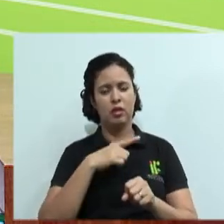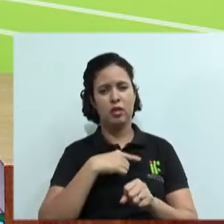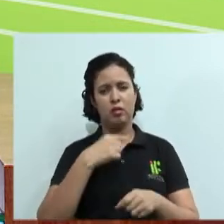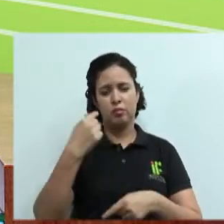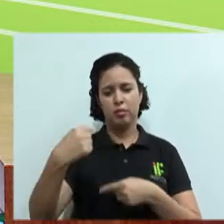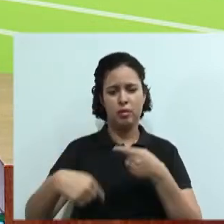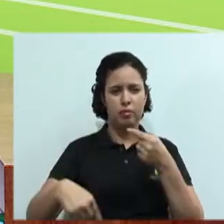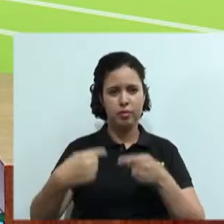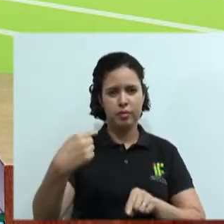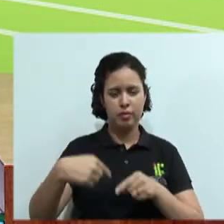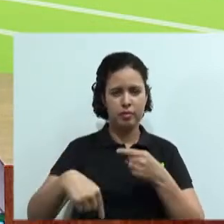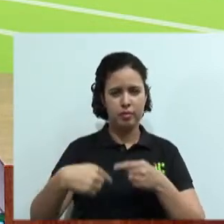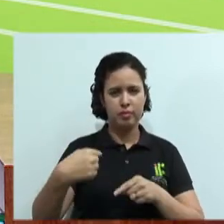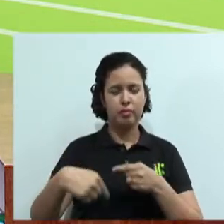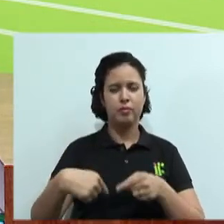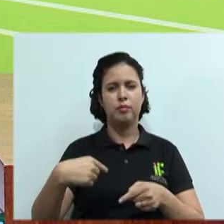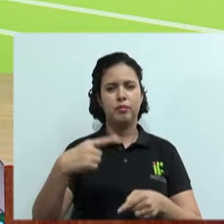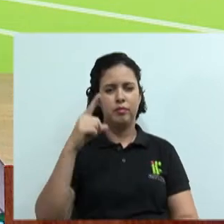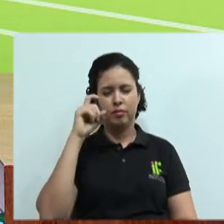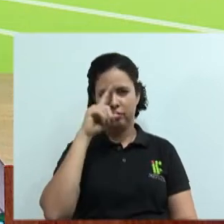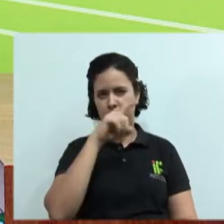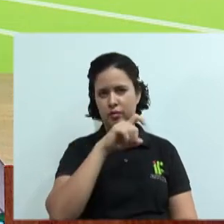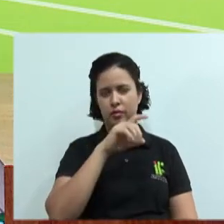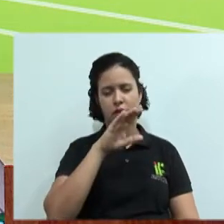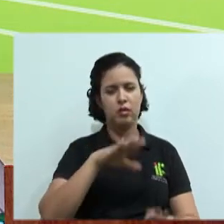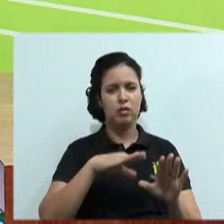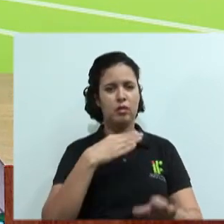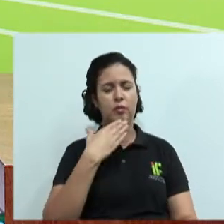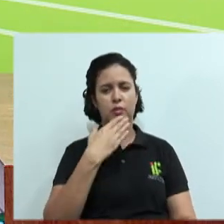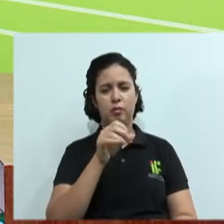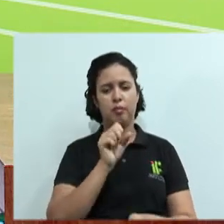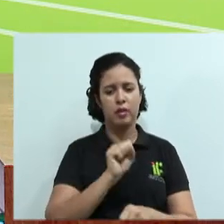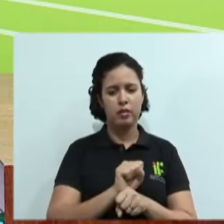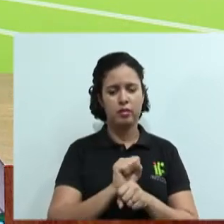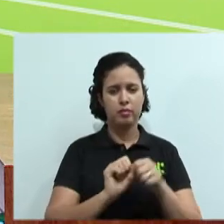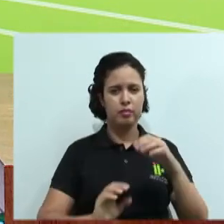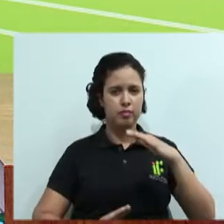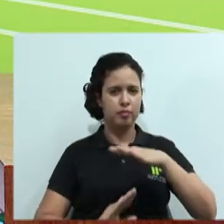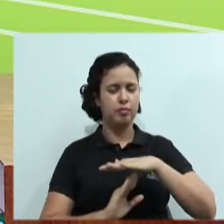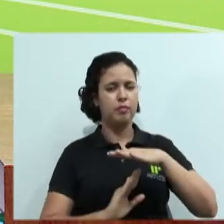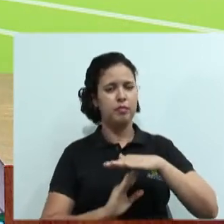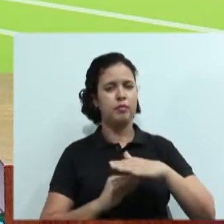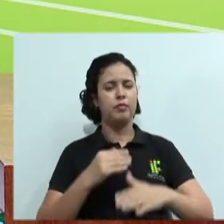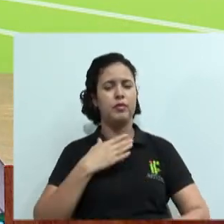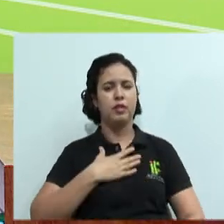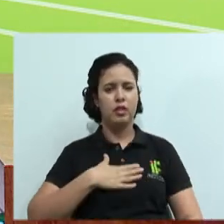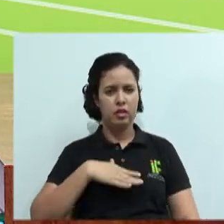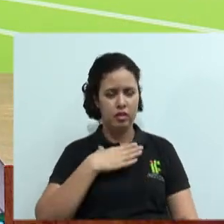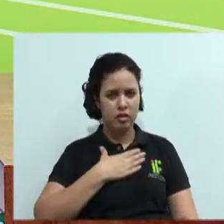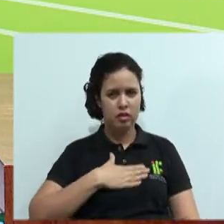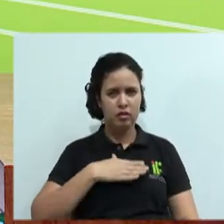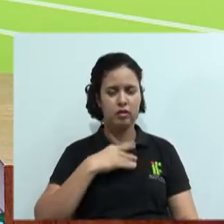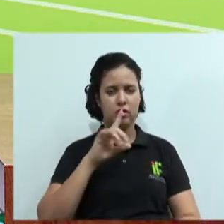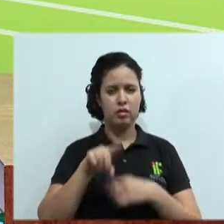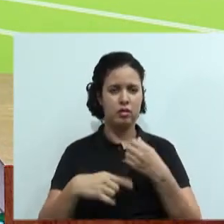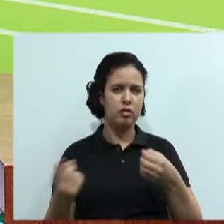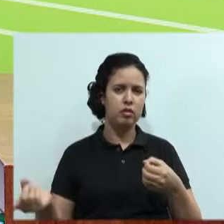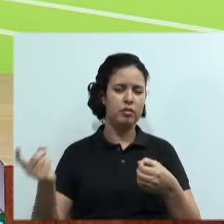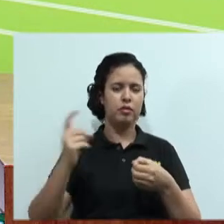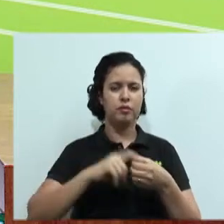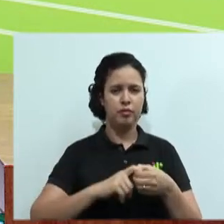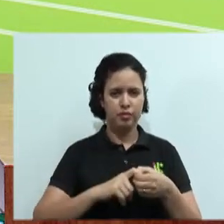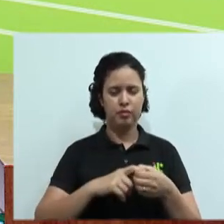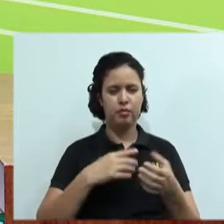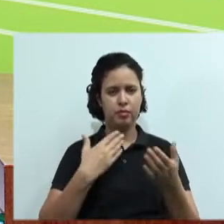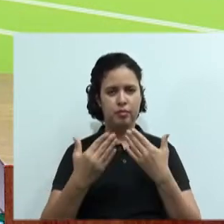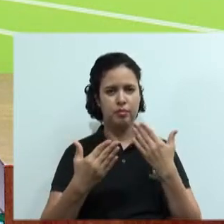repente alguém vai solicitar para que vocês parem ali com aquela situação e não, calma, vamos manter a calma, vamos beber uma água e depois nós voltamos a